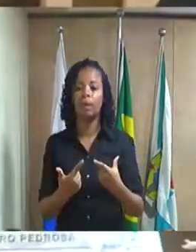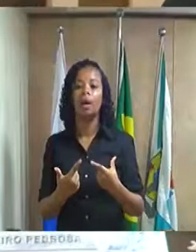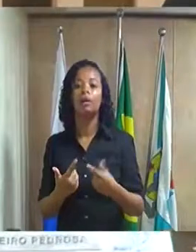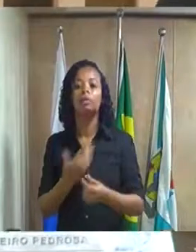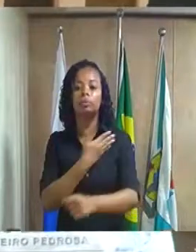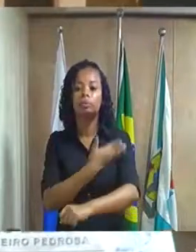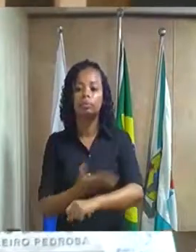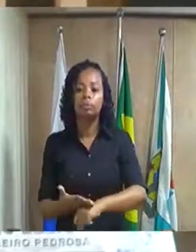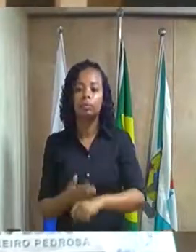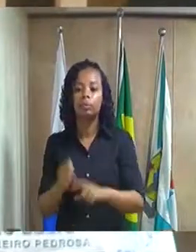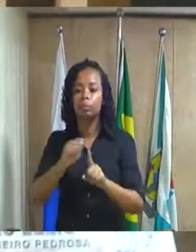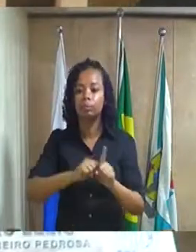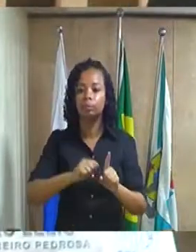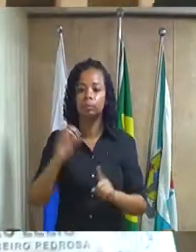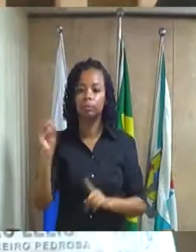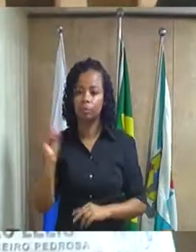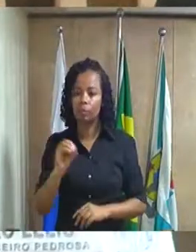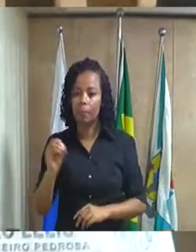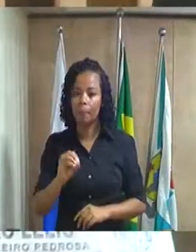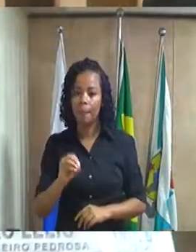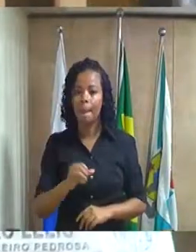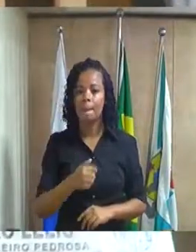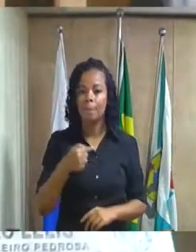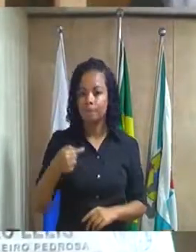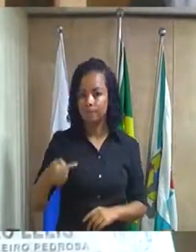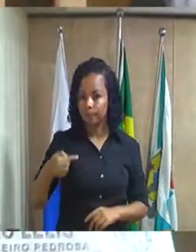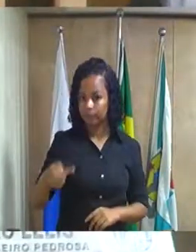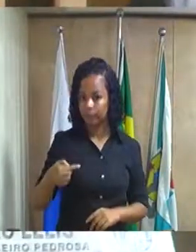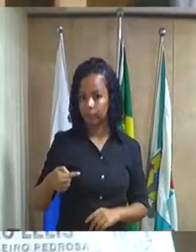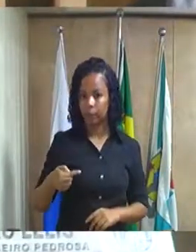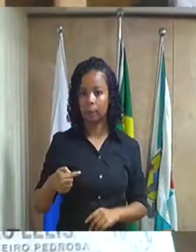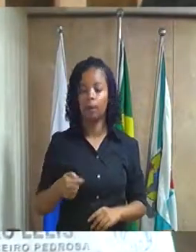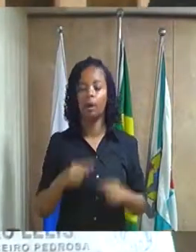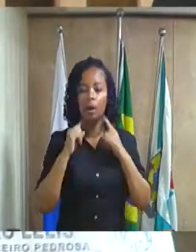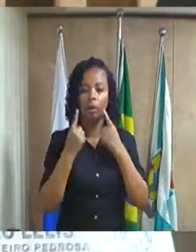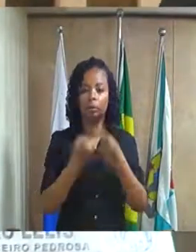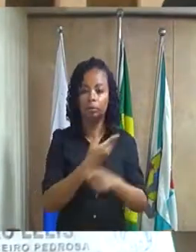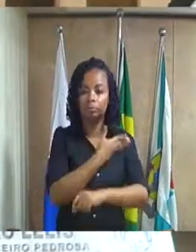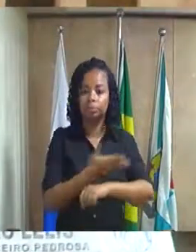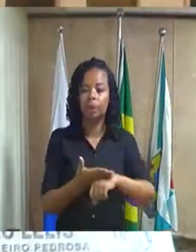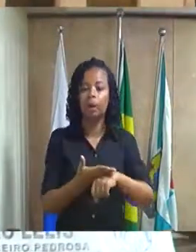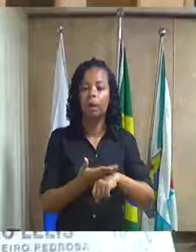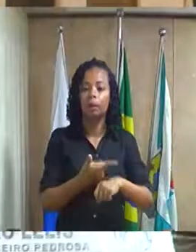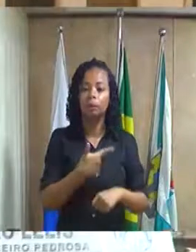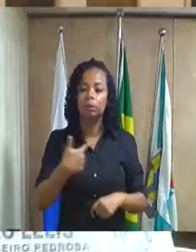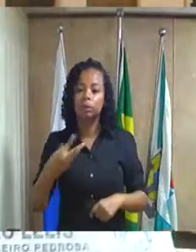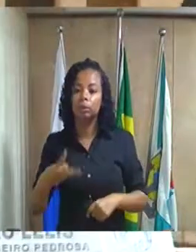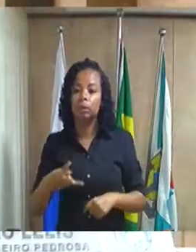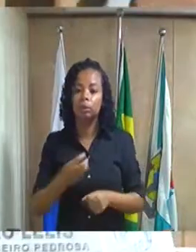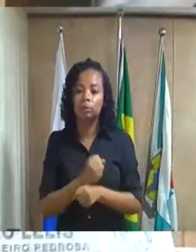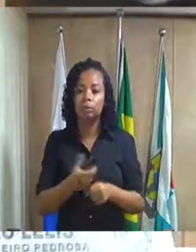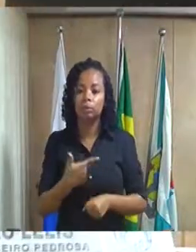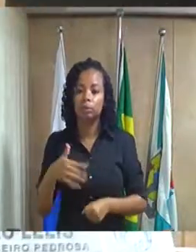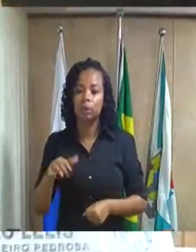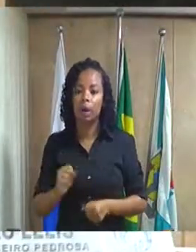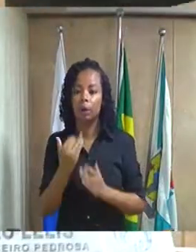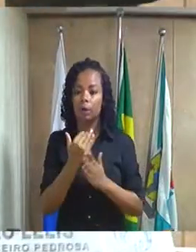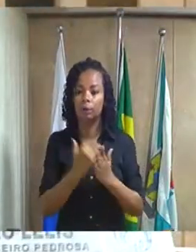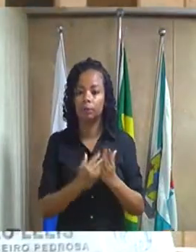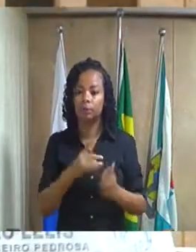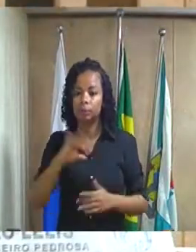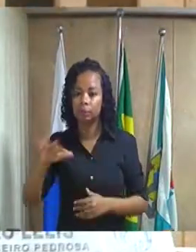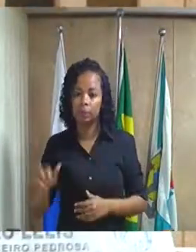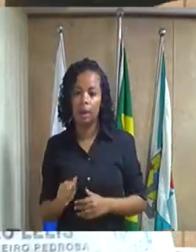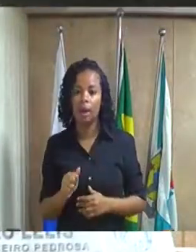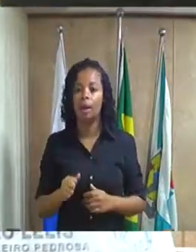ordinária do mês de outubro 7ª reunião ordinária de 23 de outubro de 2018 ordem do dia primeira discussão